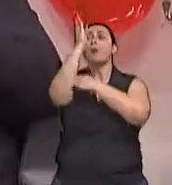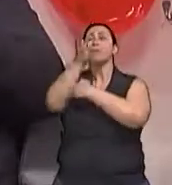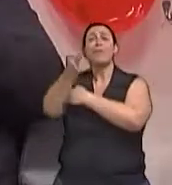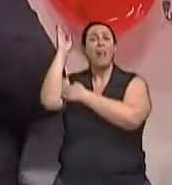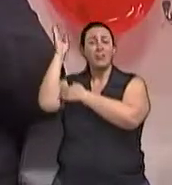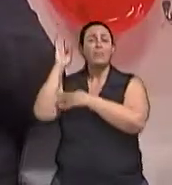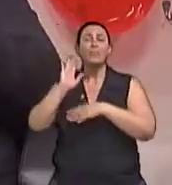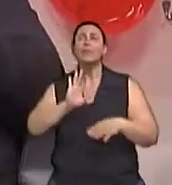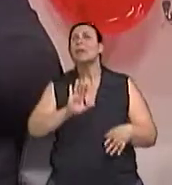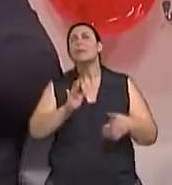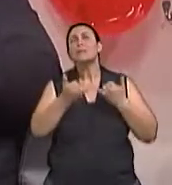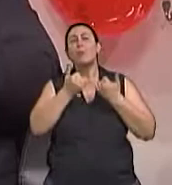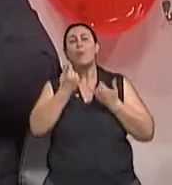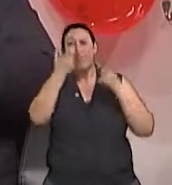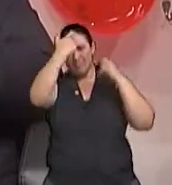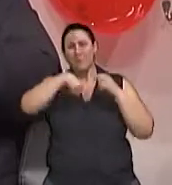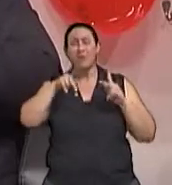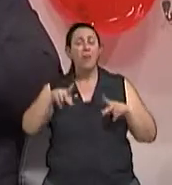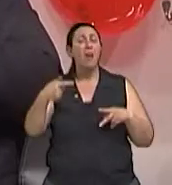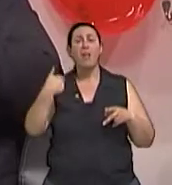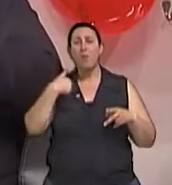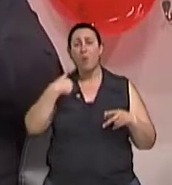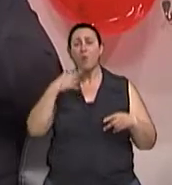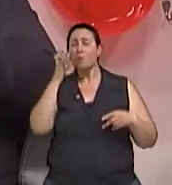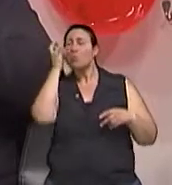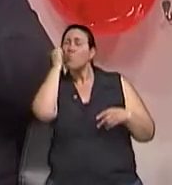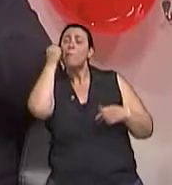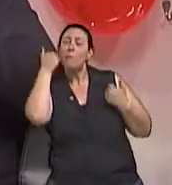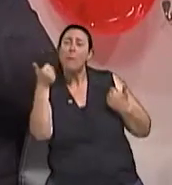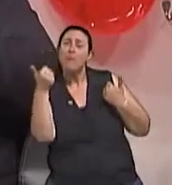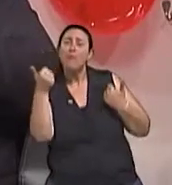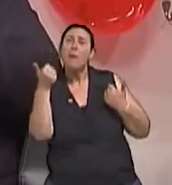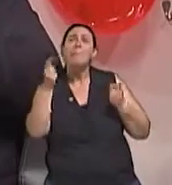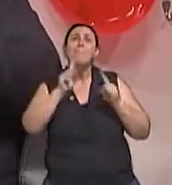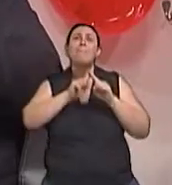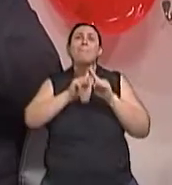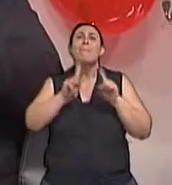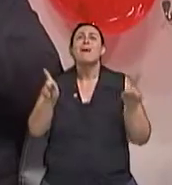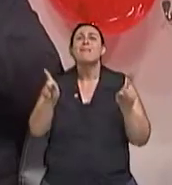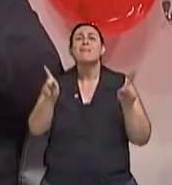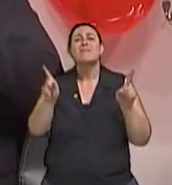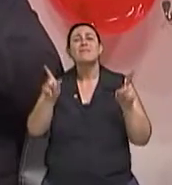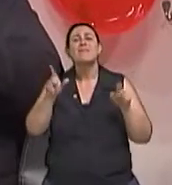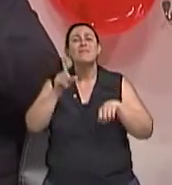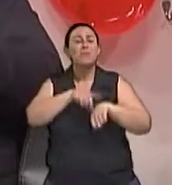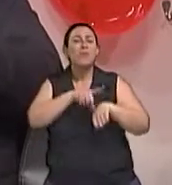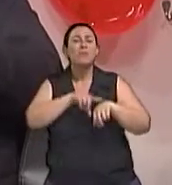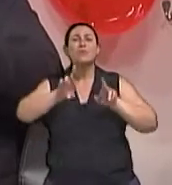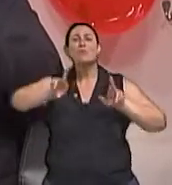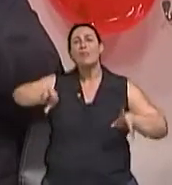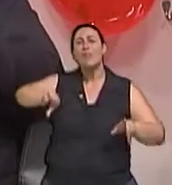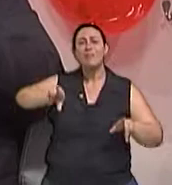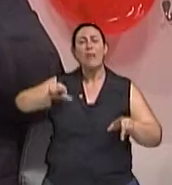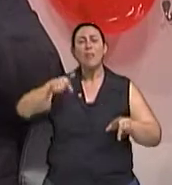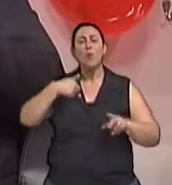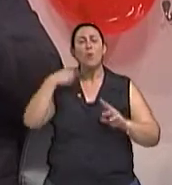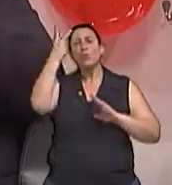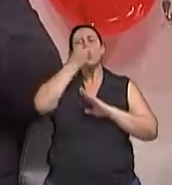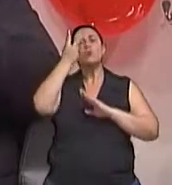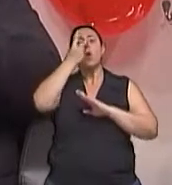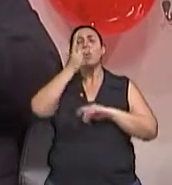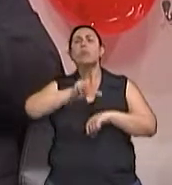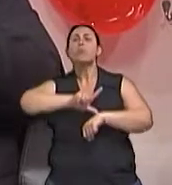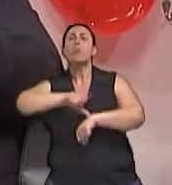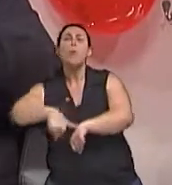fuso. Isso. Então, às vezes, o indivíduo diz assim, não, eu dormi bem, né? Mas horários diferentes. Acordei duas horas depois, por